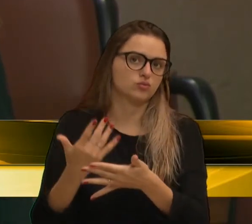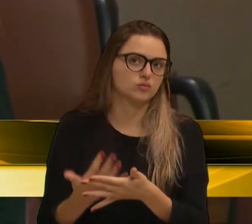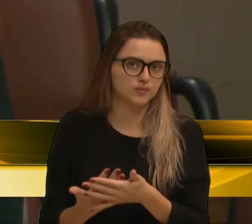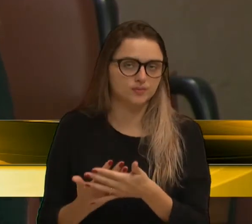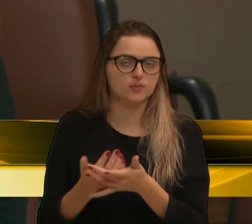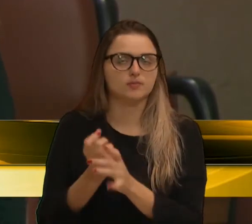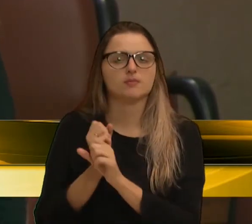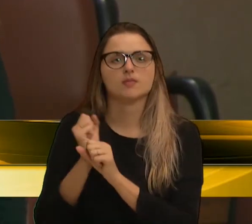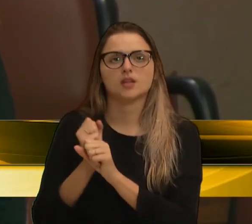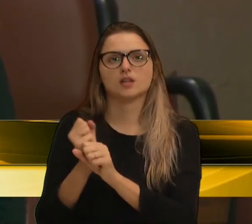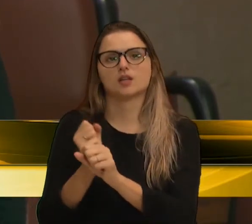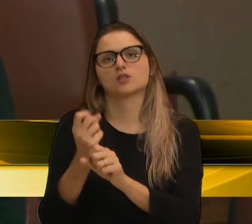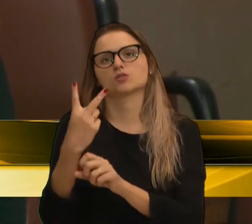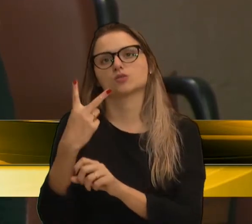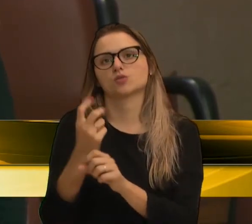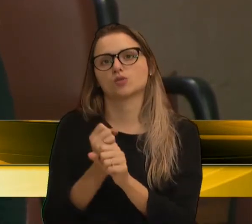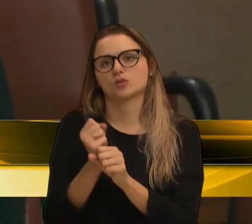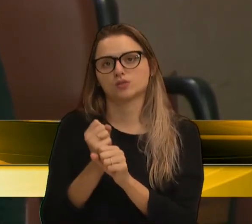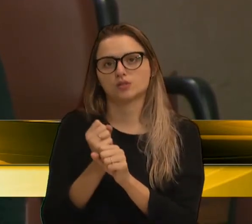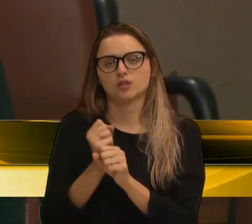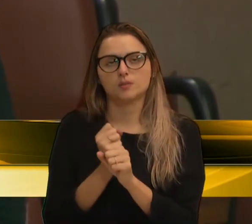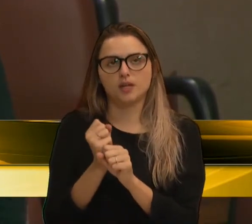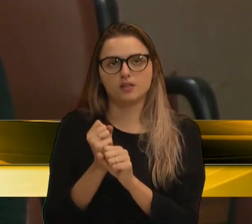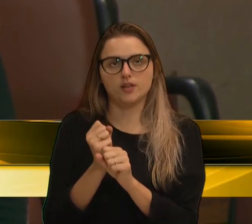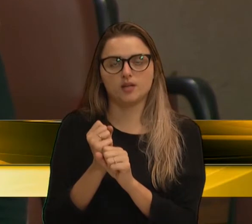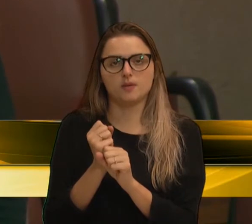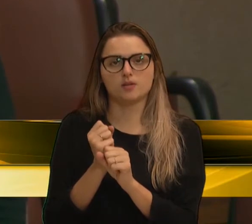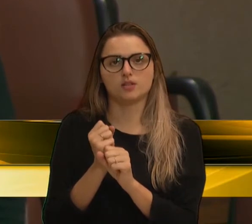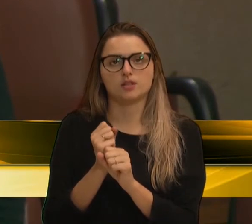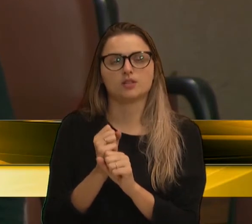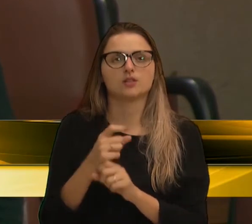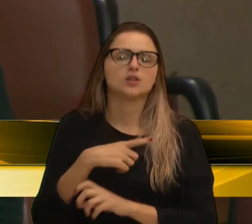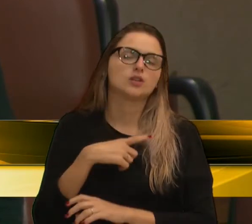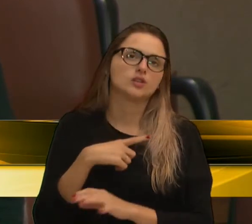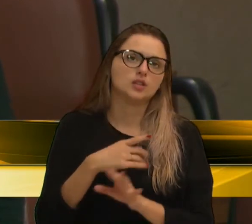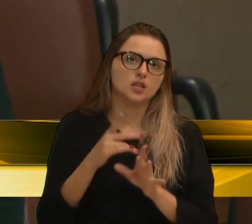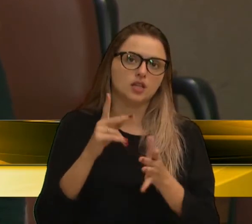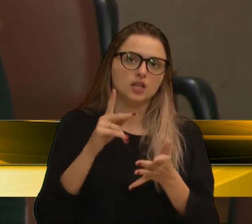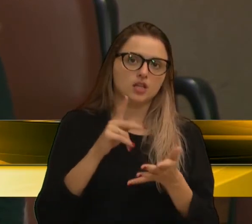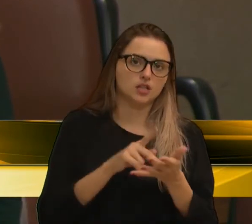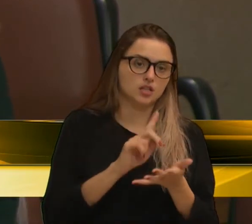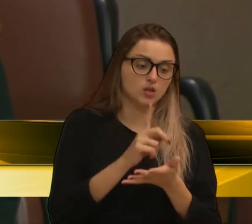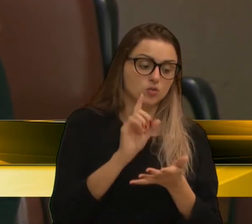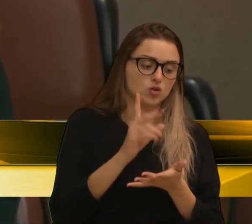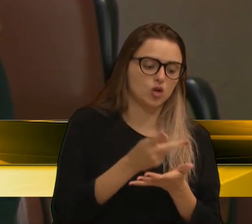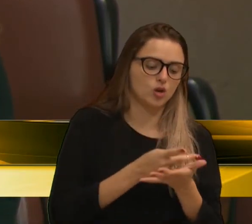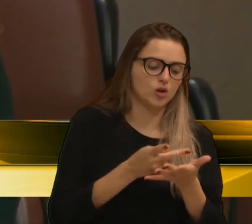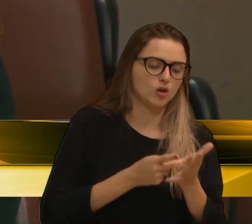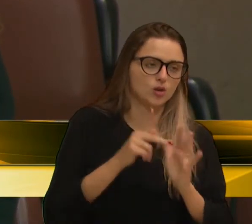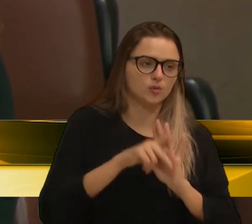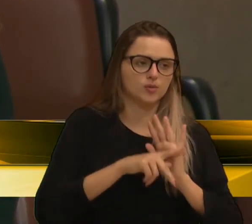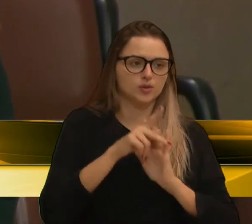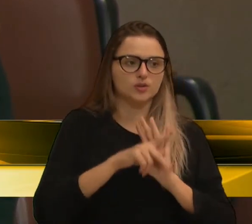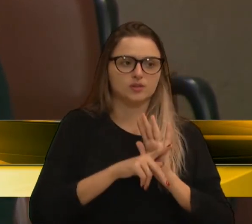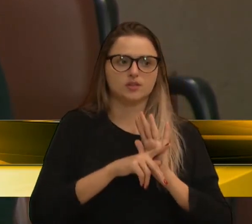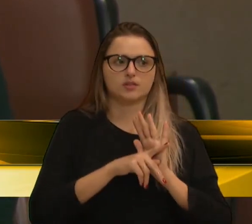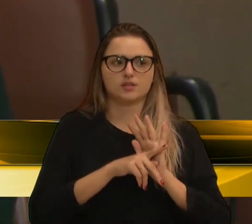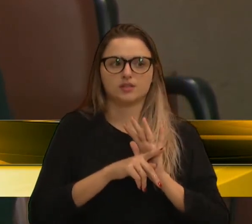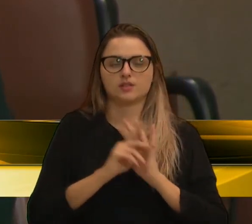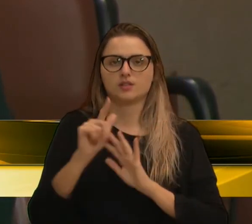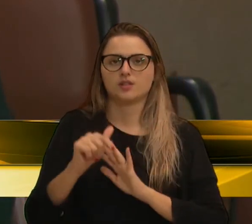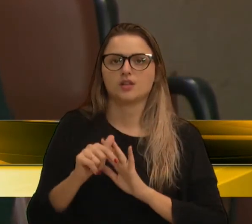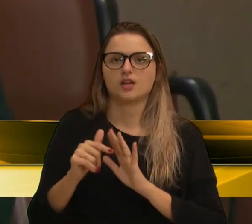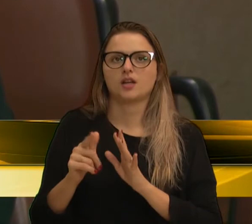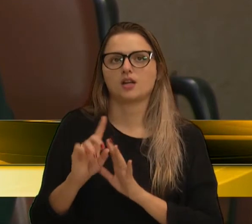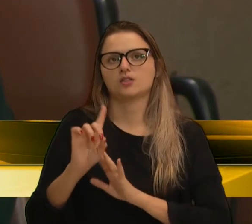de que, ao longo dos próximos dois anos, isso, de fato, saia do papel e se torne uma realidade. Lembrando que agora estamos na fase, então, de